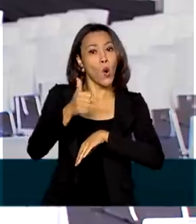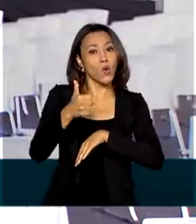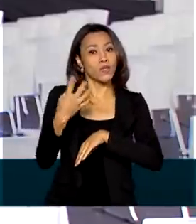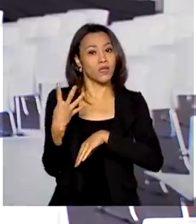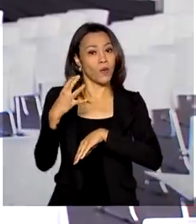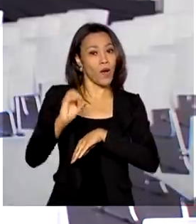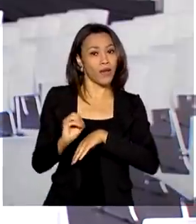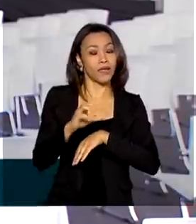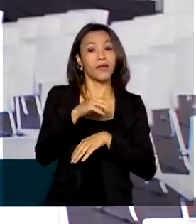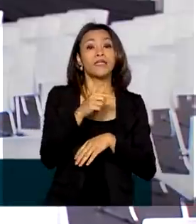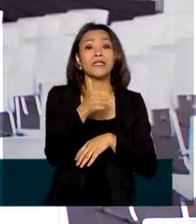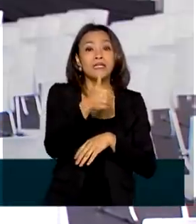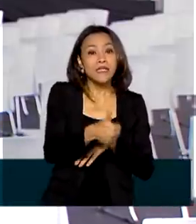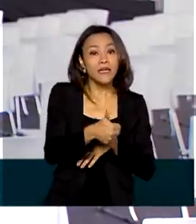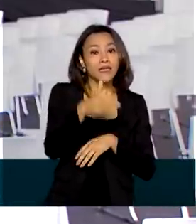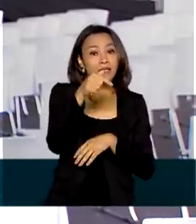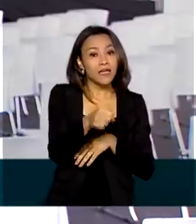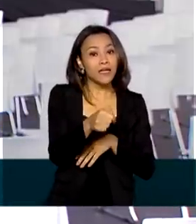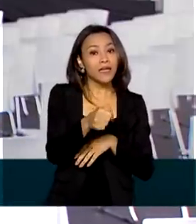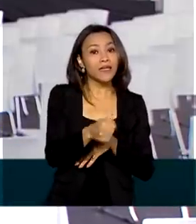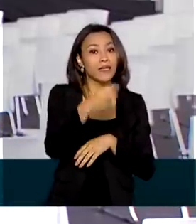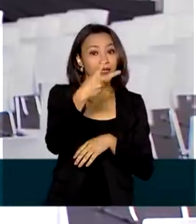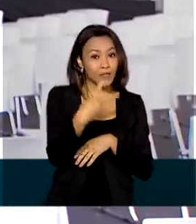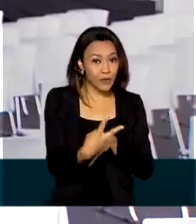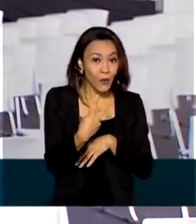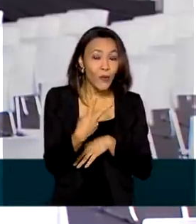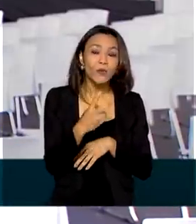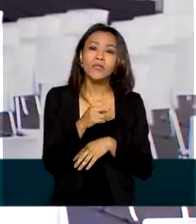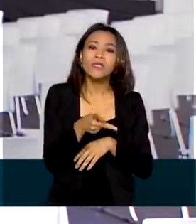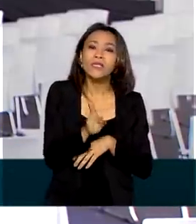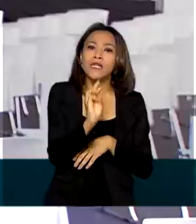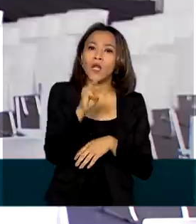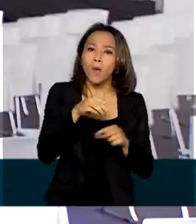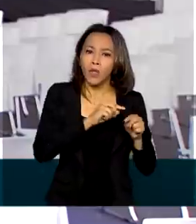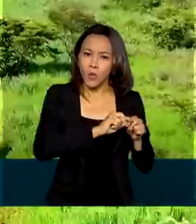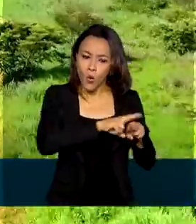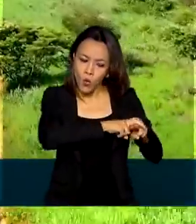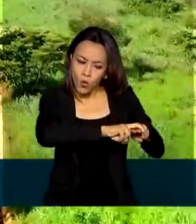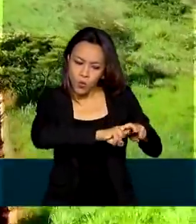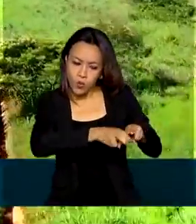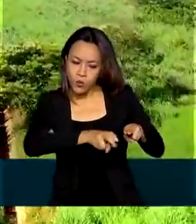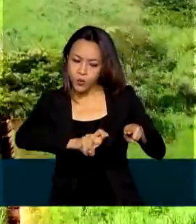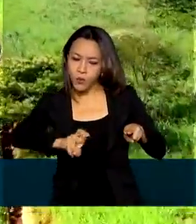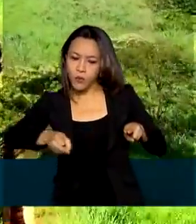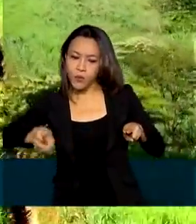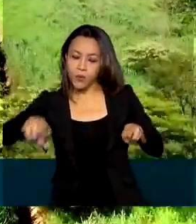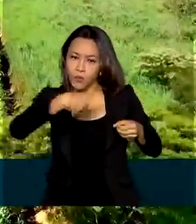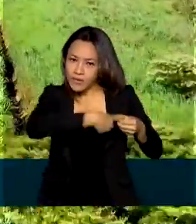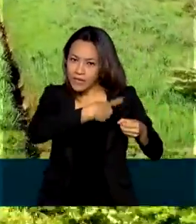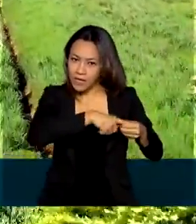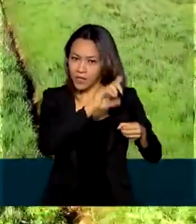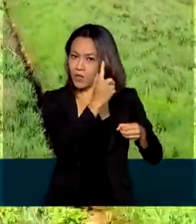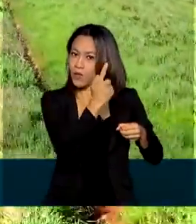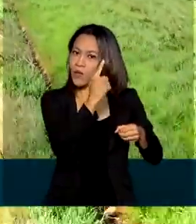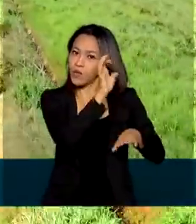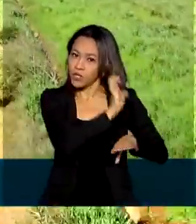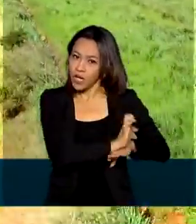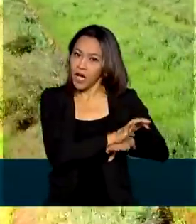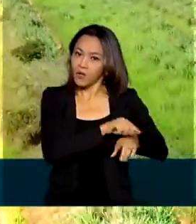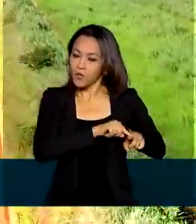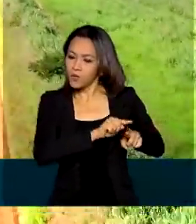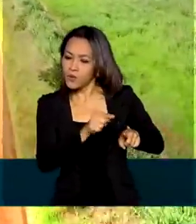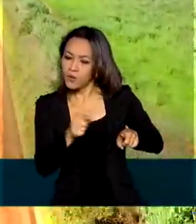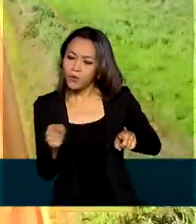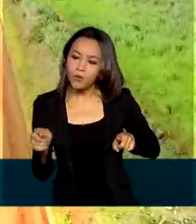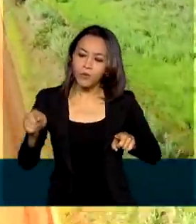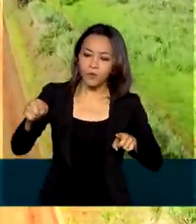172 quilômetros de ferrovias que ligam a cidade de São Simão em Goiás à Estrela do